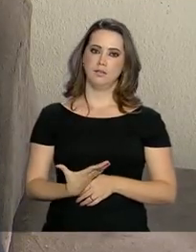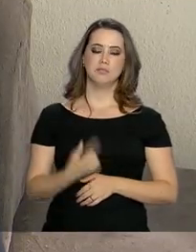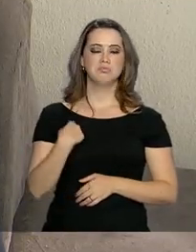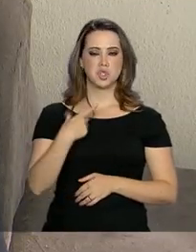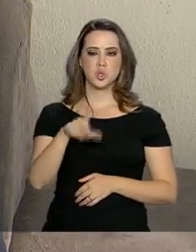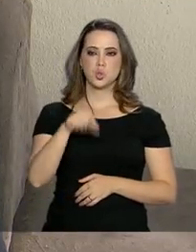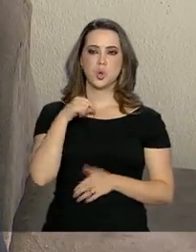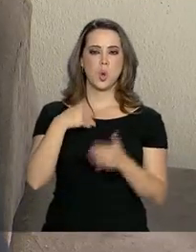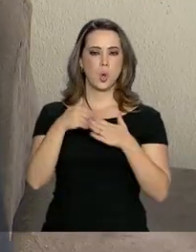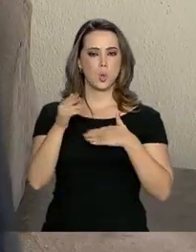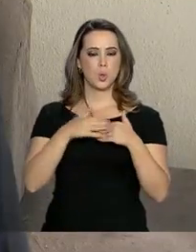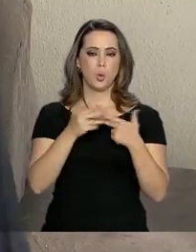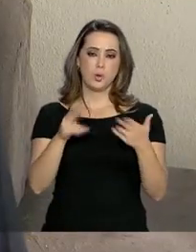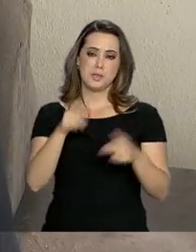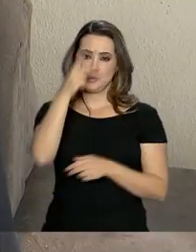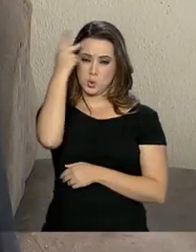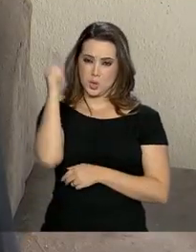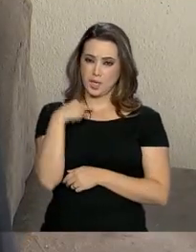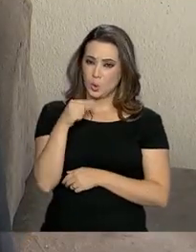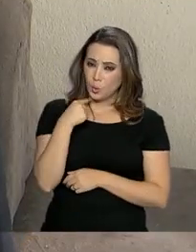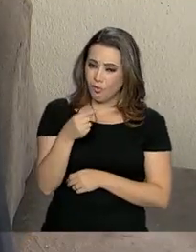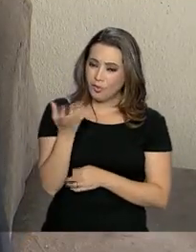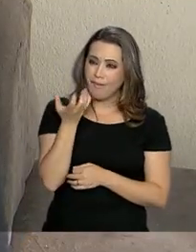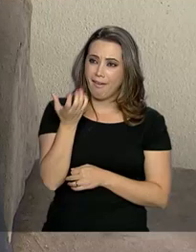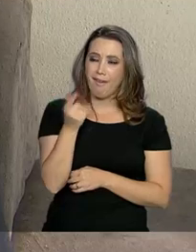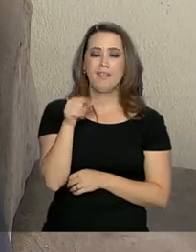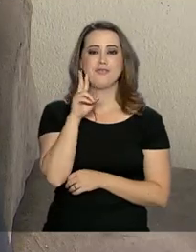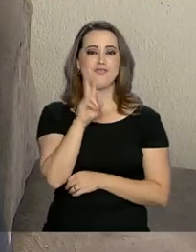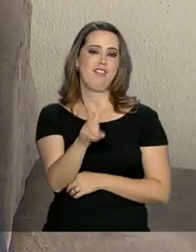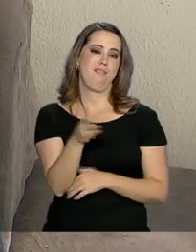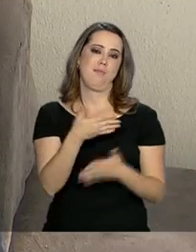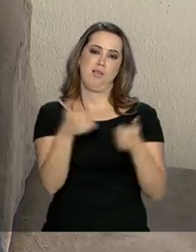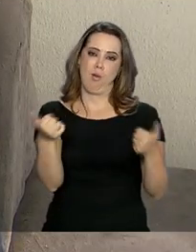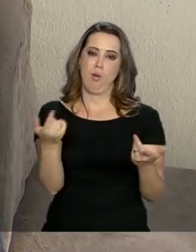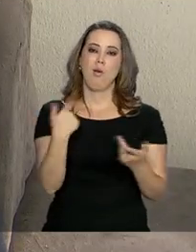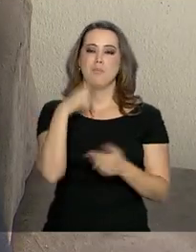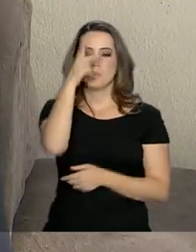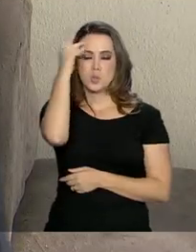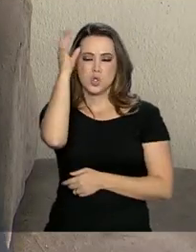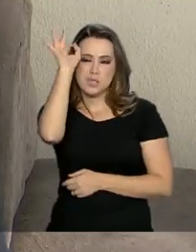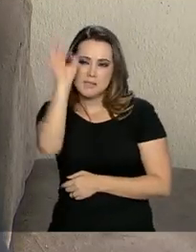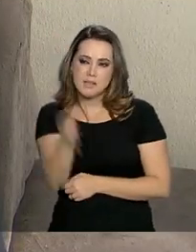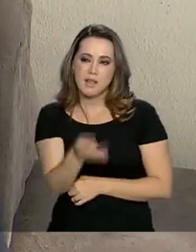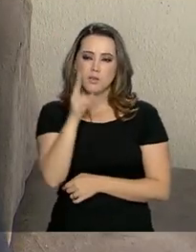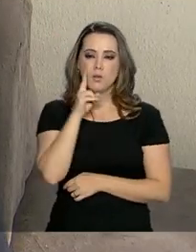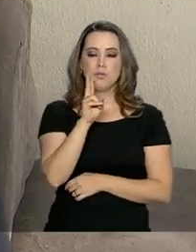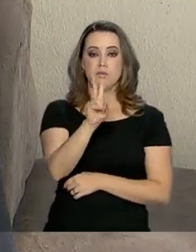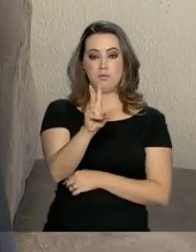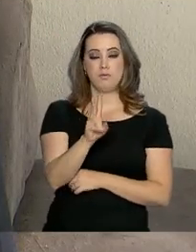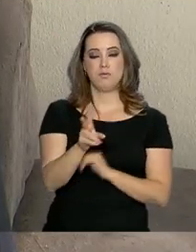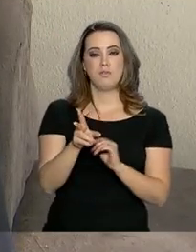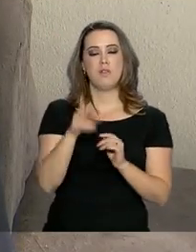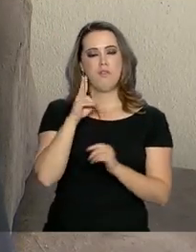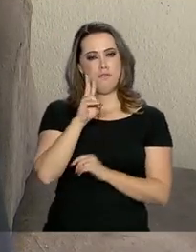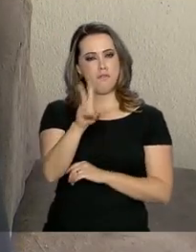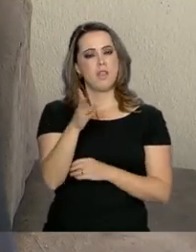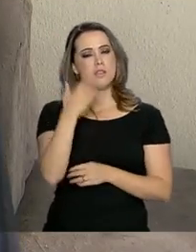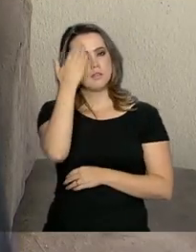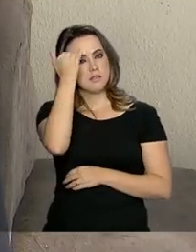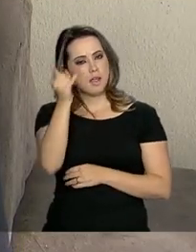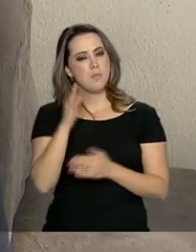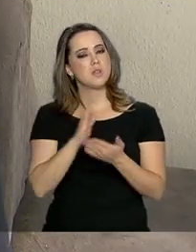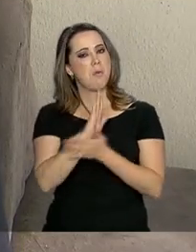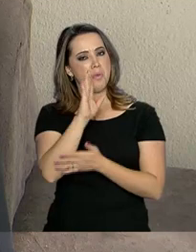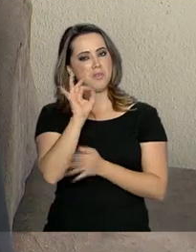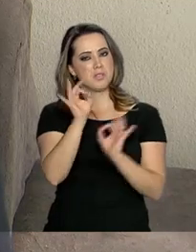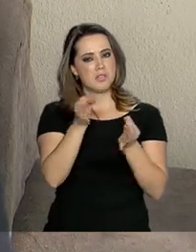escolher alguma coisa para fazer, principalmente quem está indeciso. E quem ainda não está indeciso, mas já está decidido de um curso, como eu, é uma forma de gente saber se a